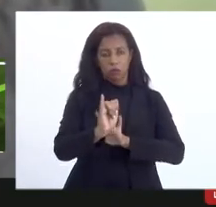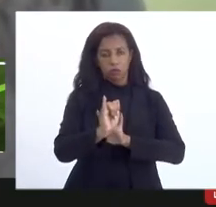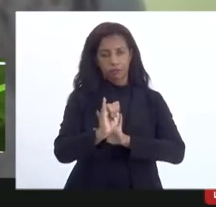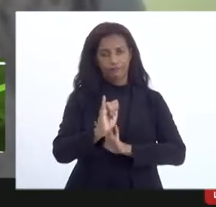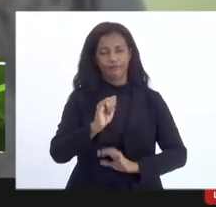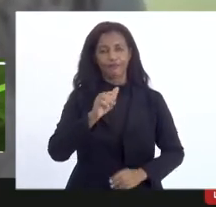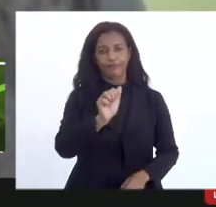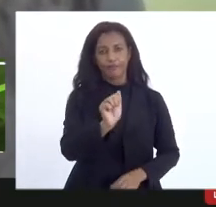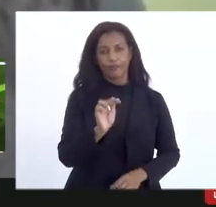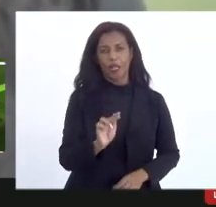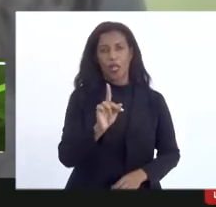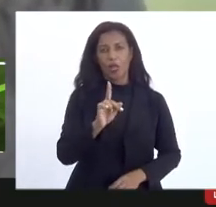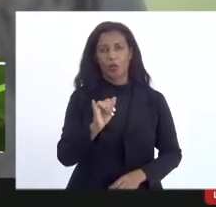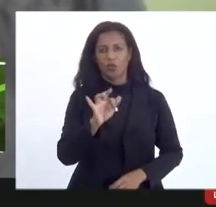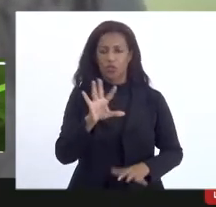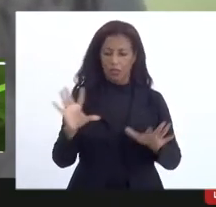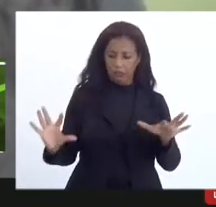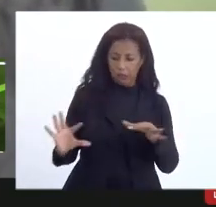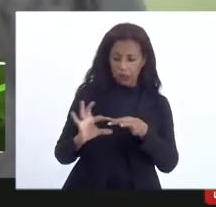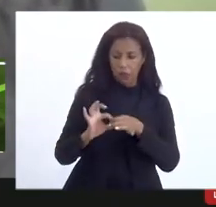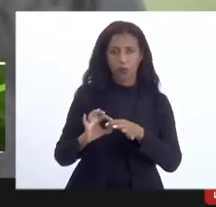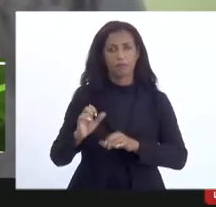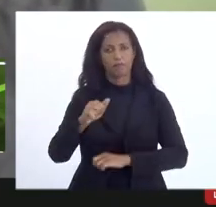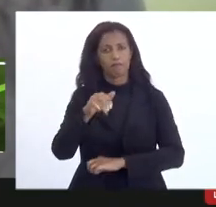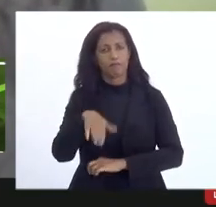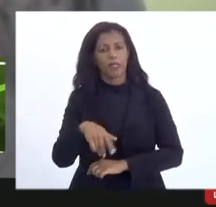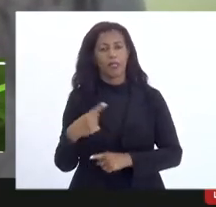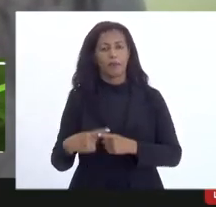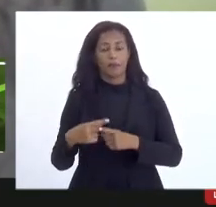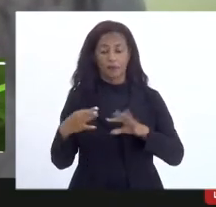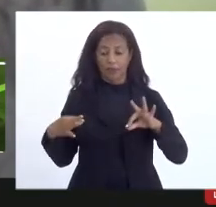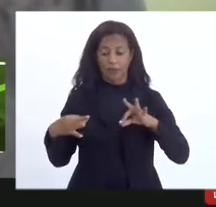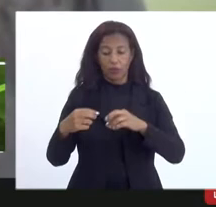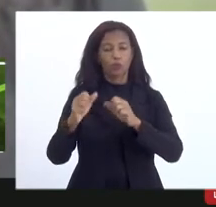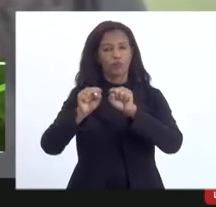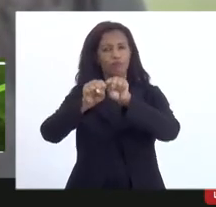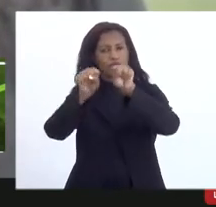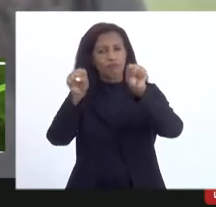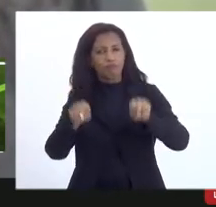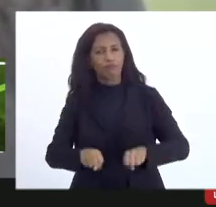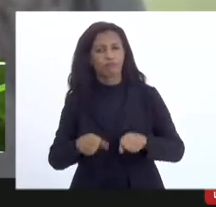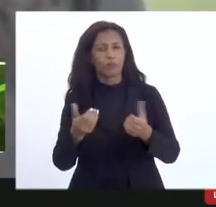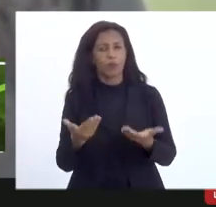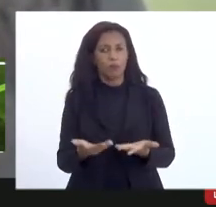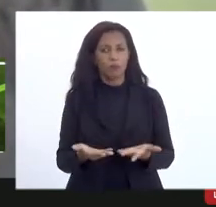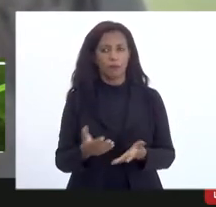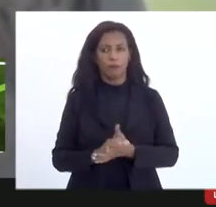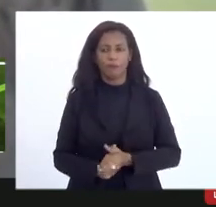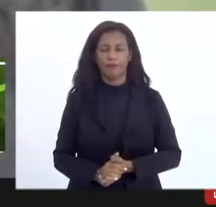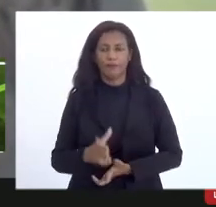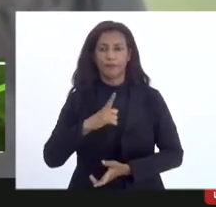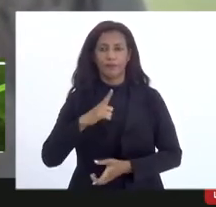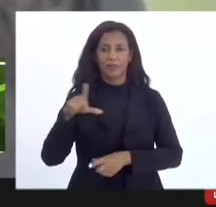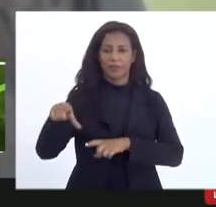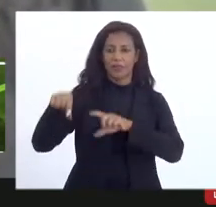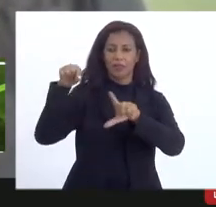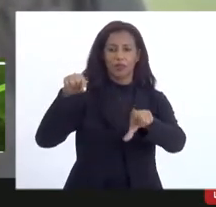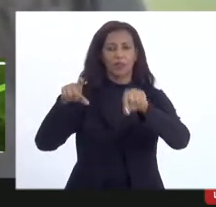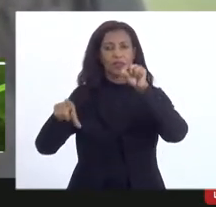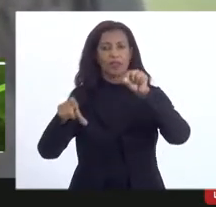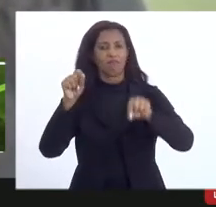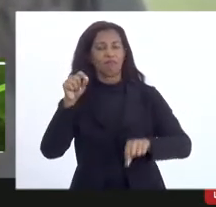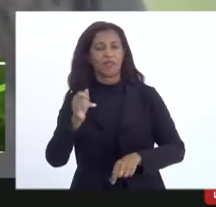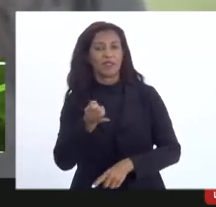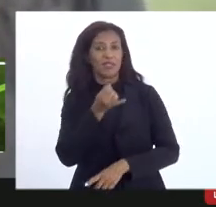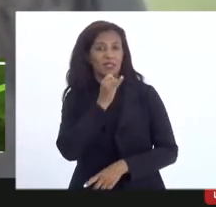complementares eles conversam muito bem porque vai estar tudo no sistema e aí para fazer até esse sorteio essa pescagem